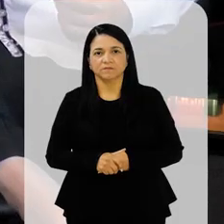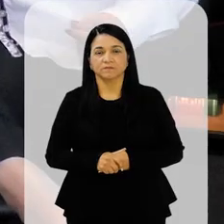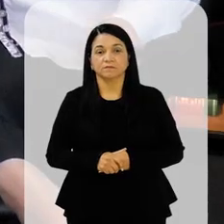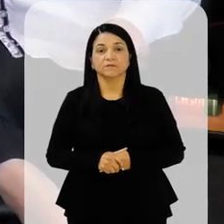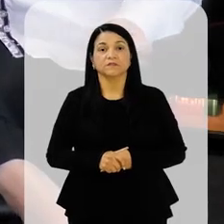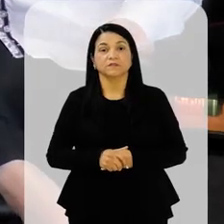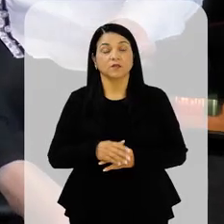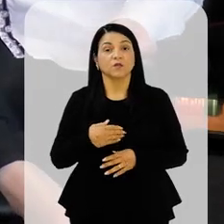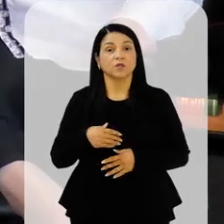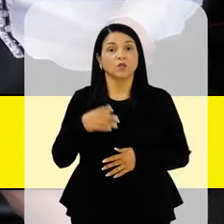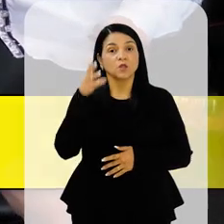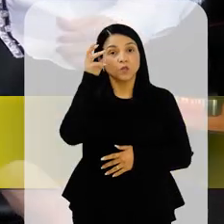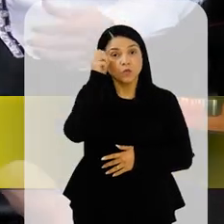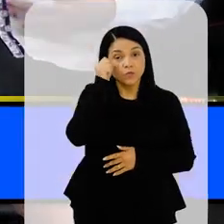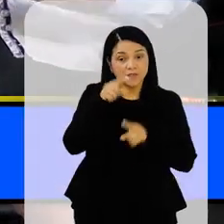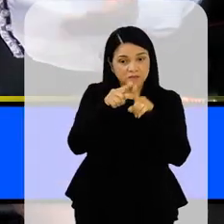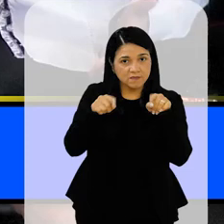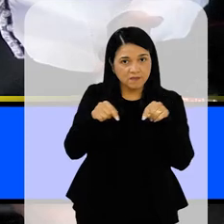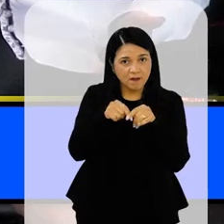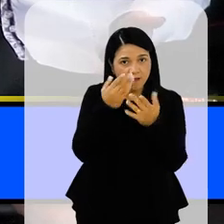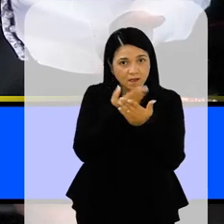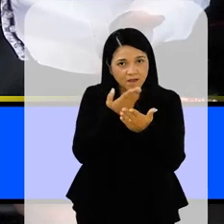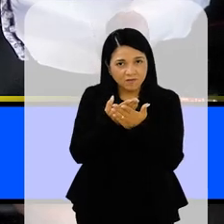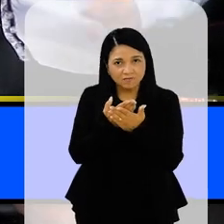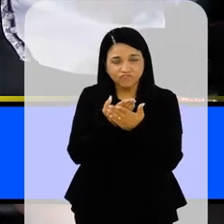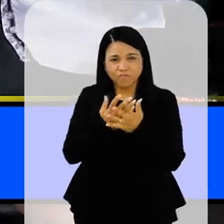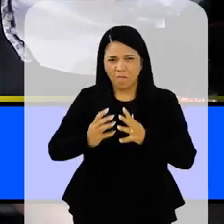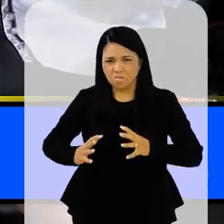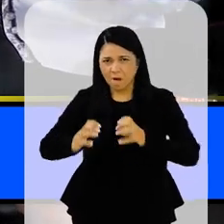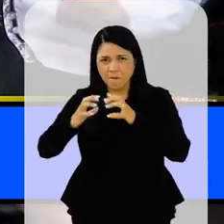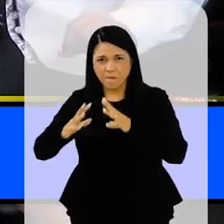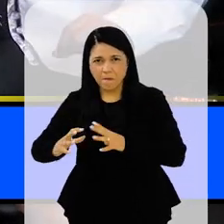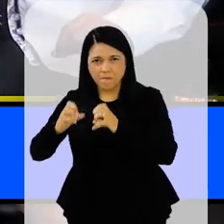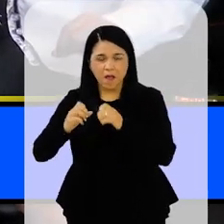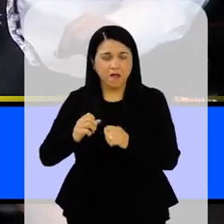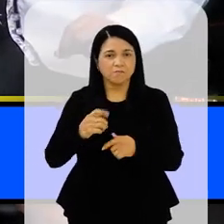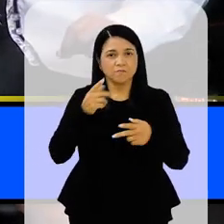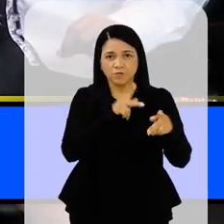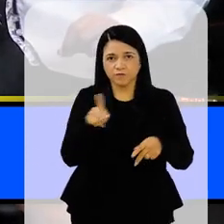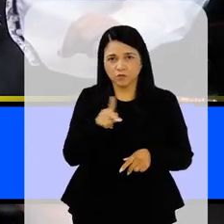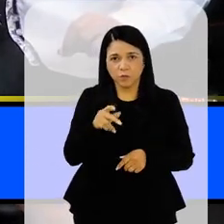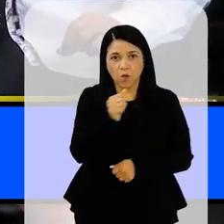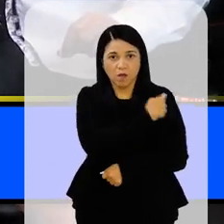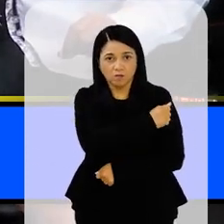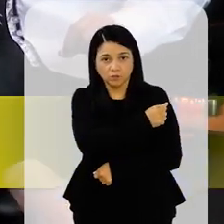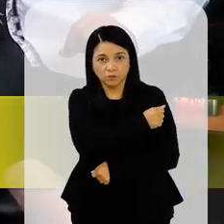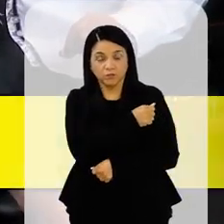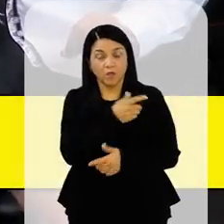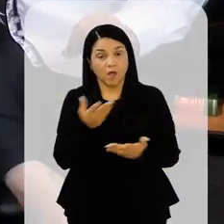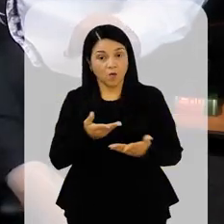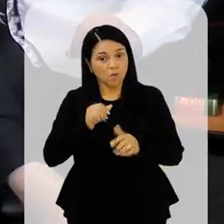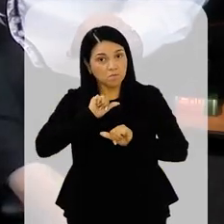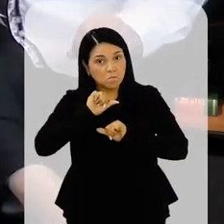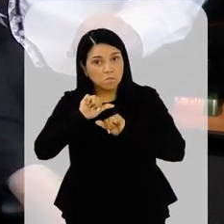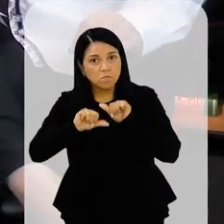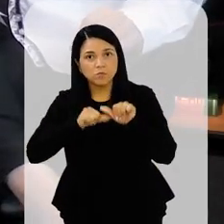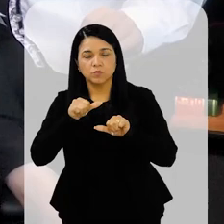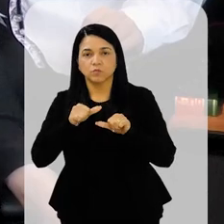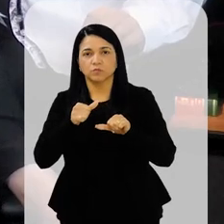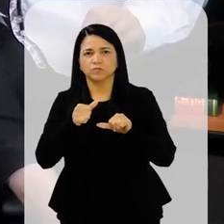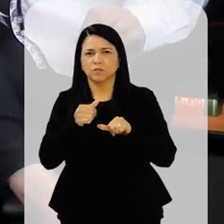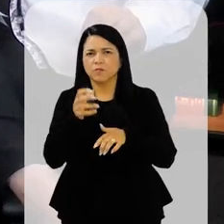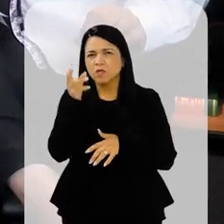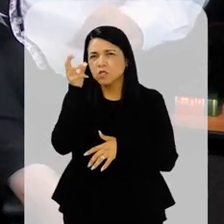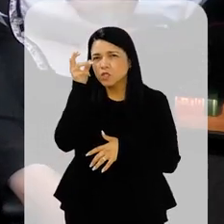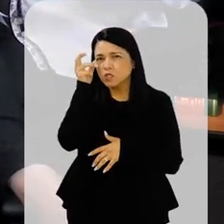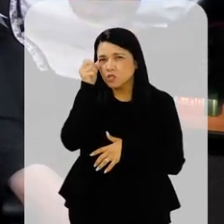Dormir em sala de aula já foi motivo de muitas brigas entre professores e alunos. Mas essa história vem mudando. Afinal, será que